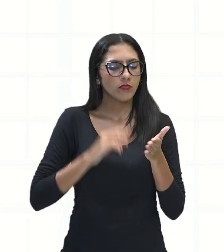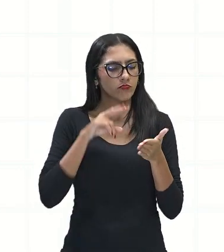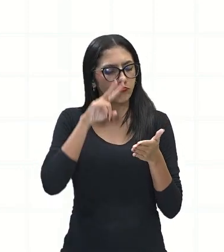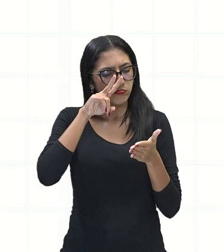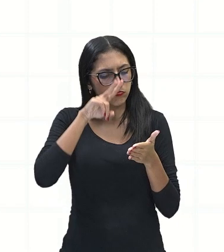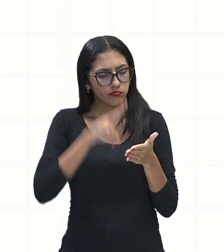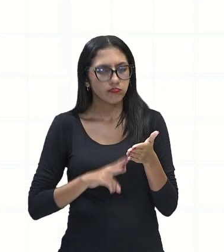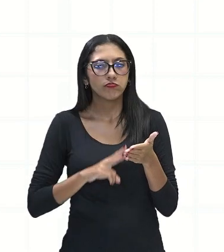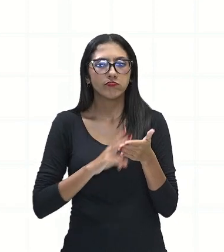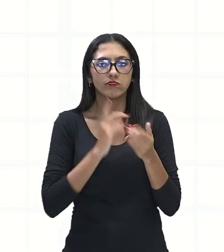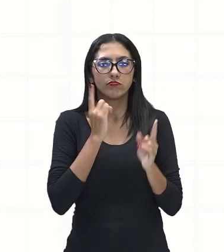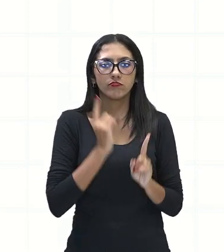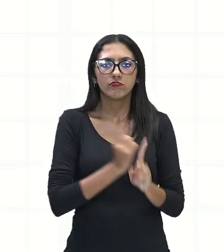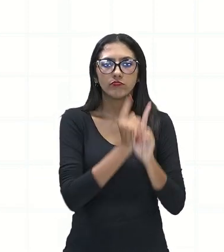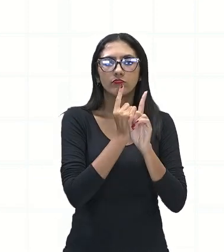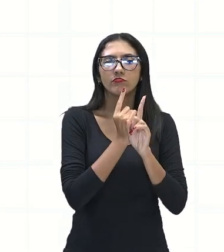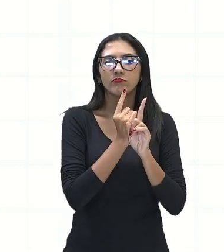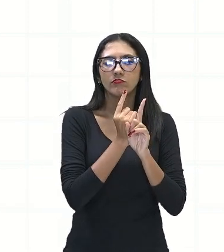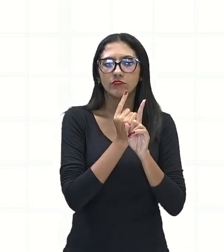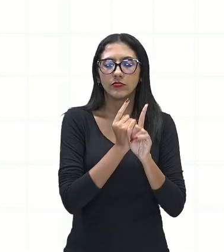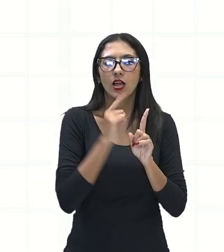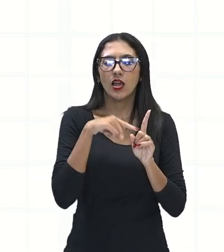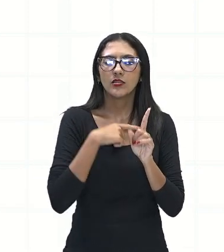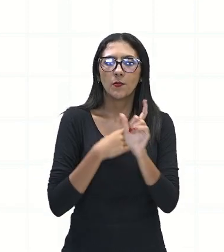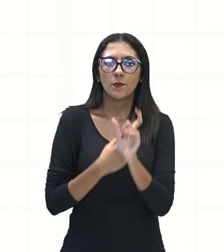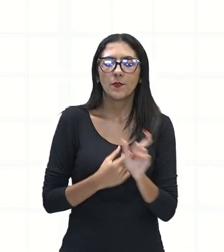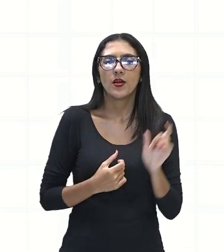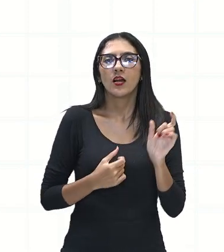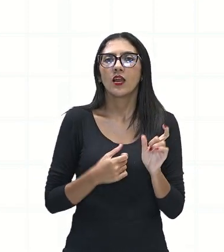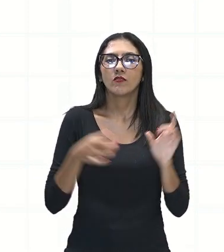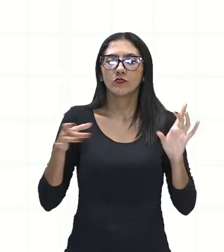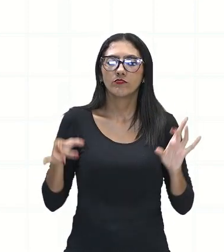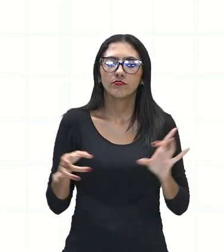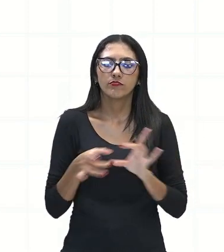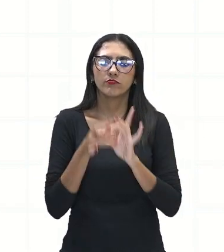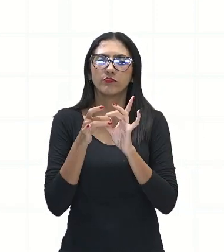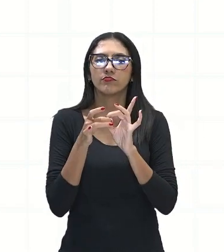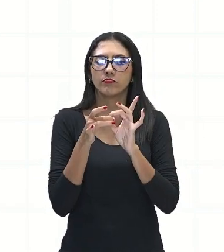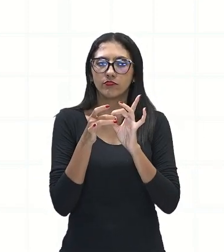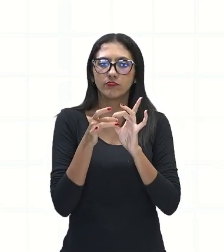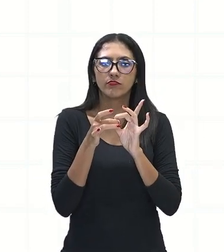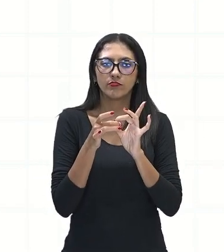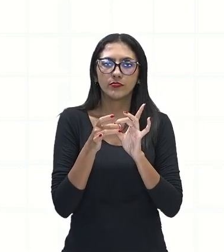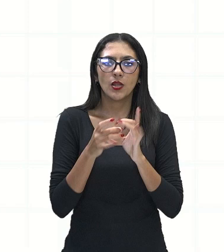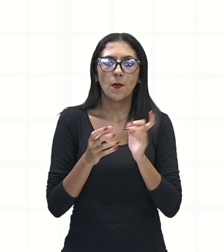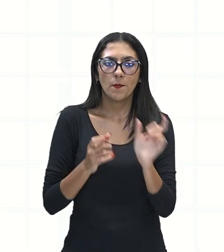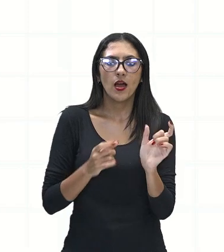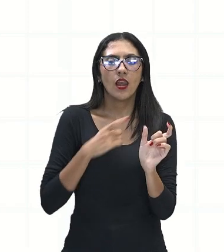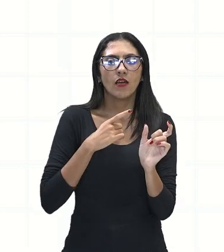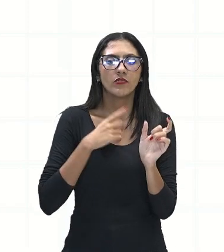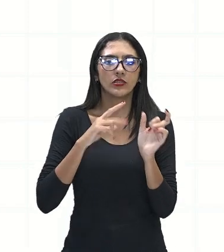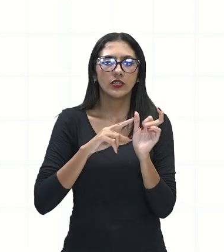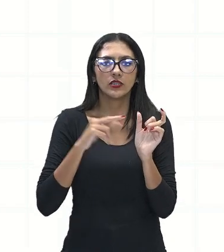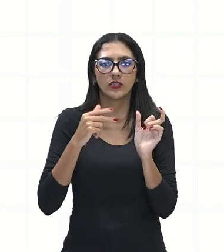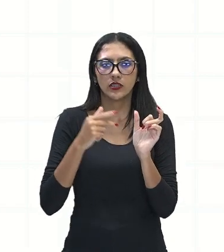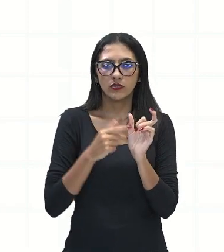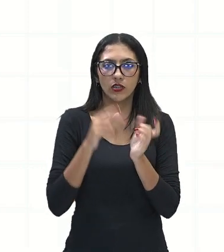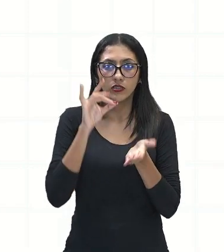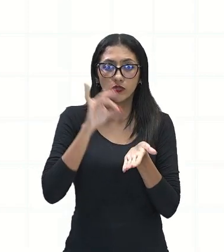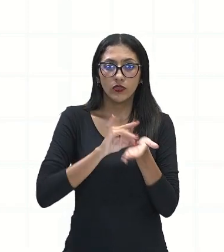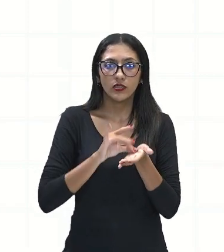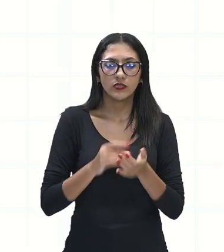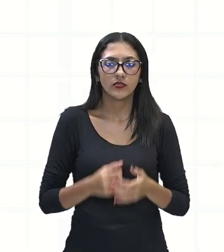essa palavra, né? Fazendo uma relação com a realidade, e você vai constatar que aquela palavra significa aquilo de fato.